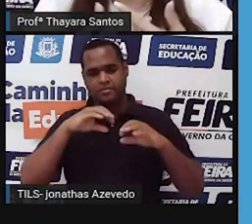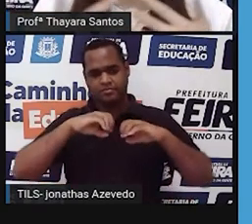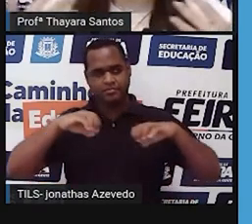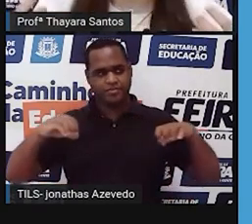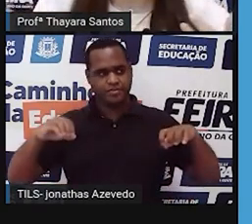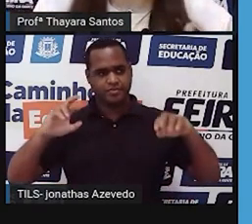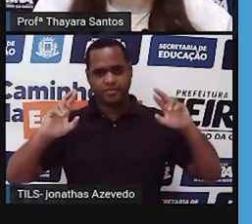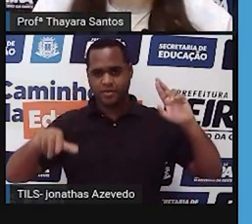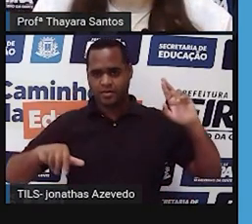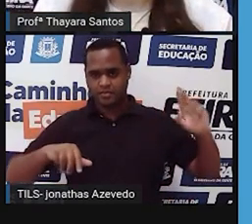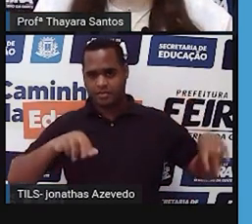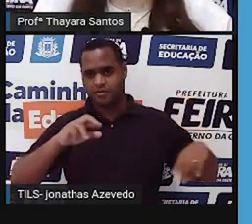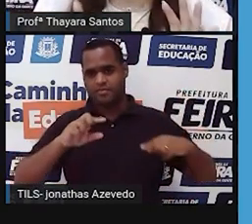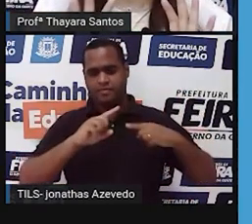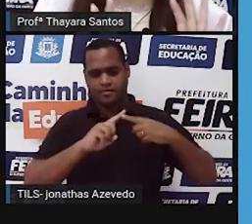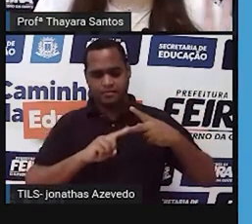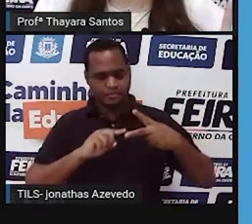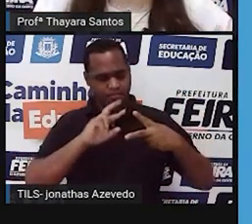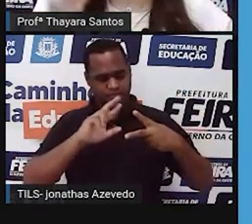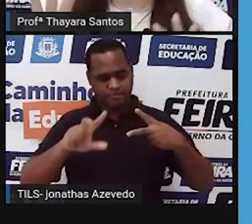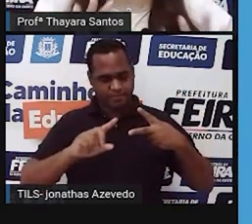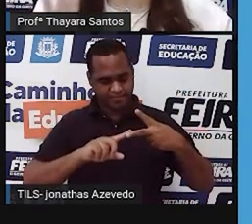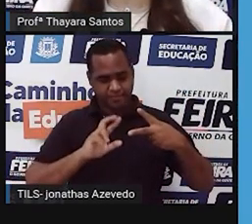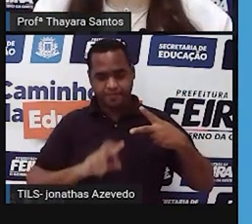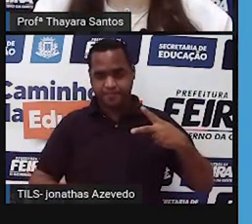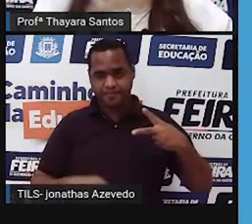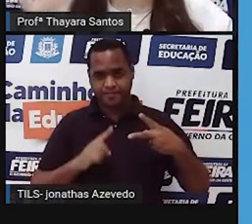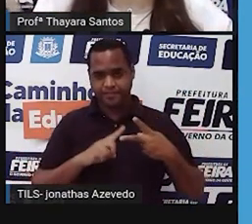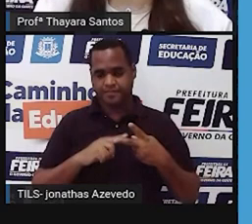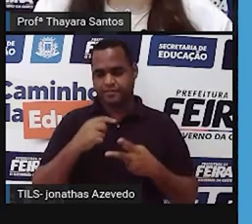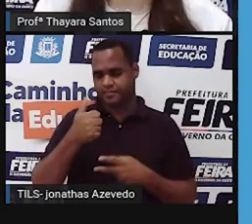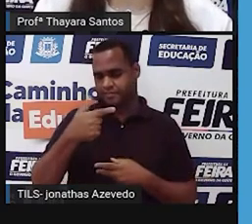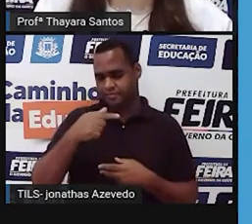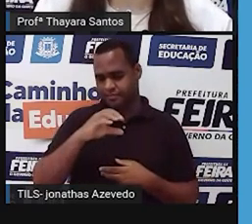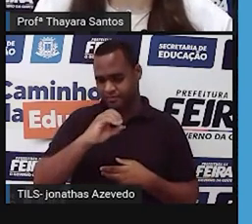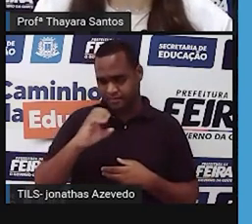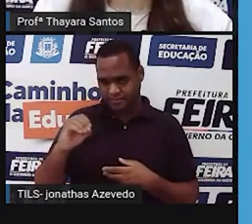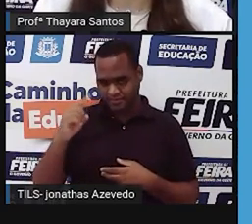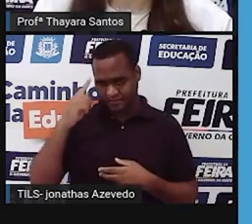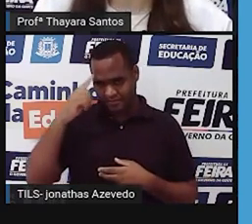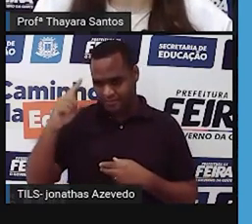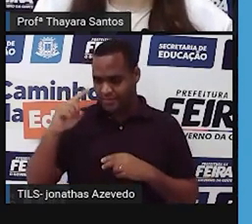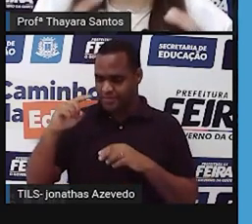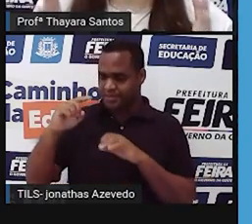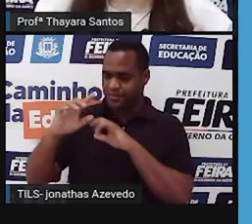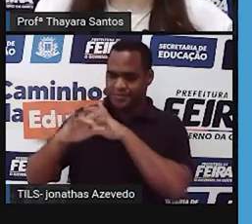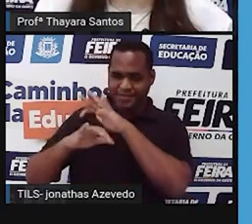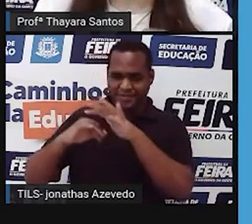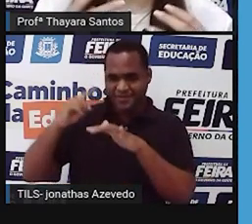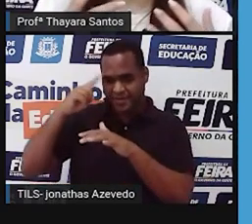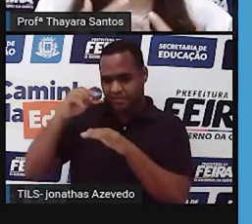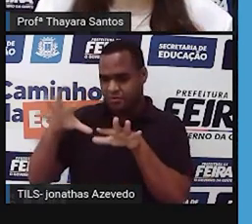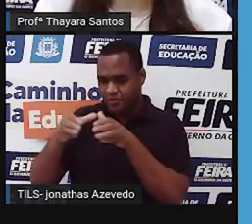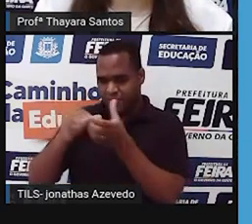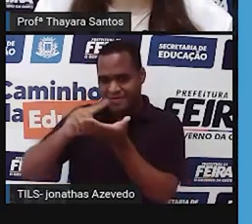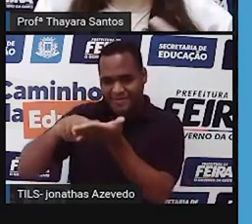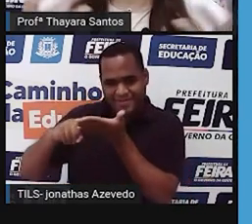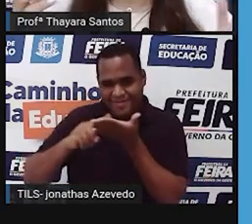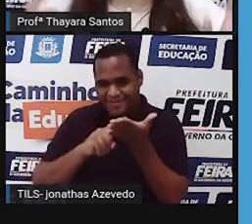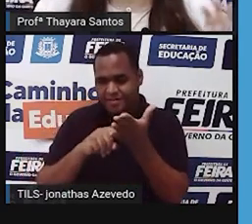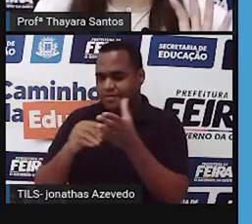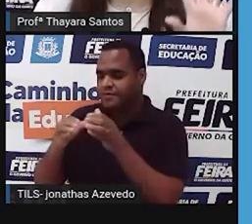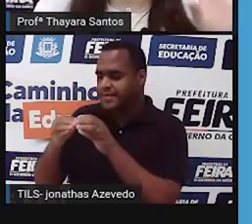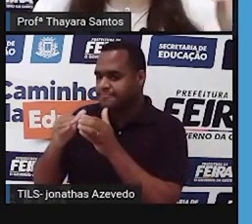foram se desvinculando ali. Então, a partir do século XVII, foi na época do iluminismo, é que a gente começou